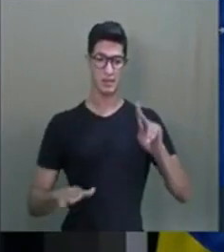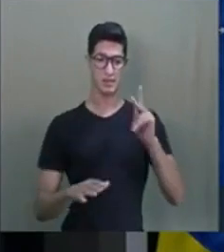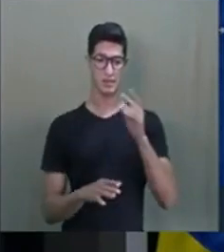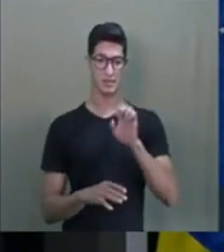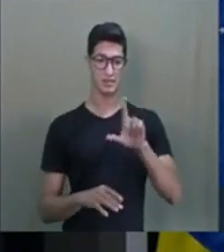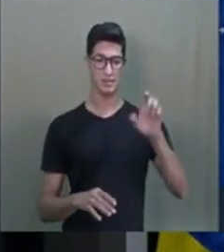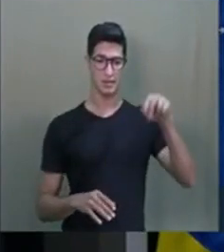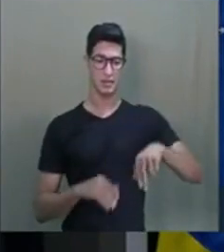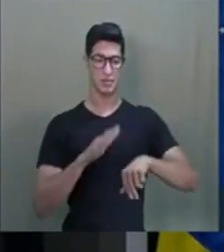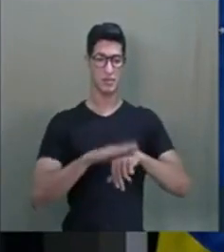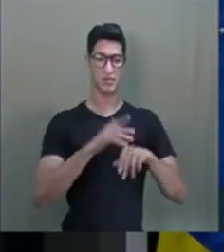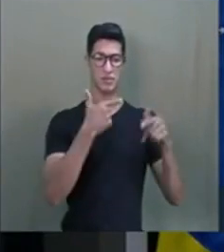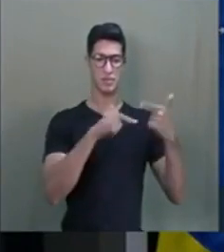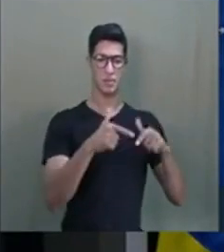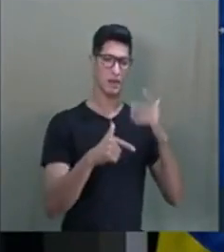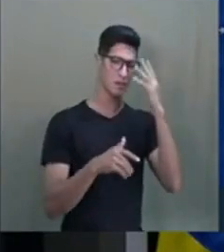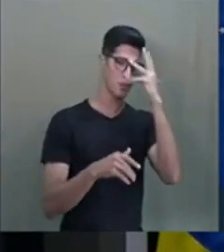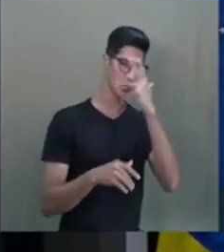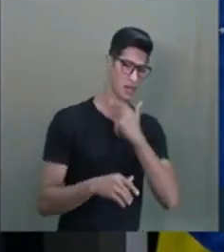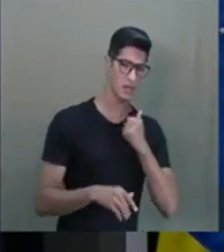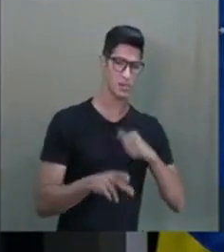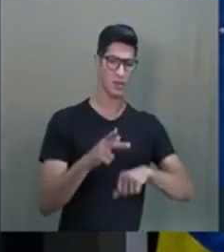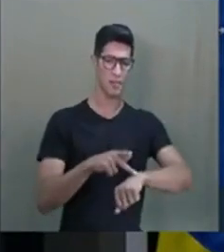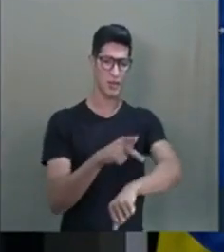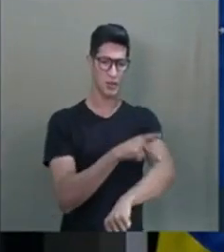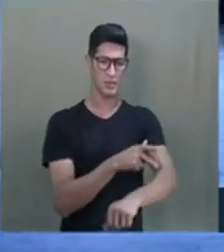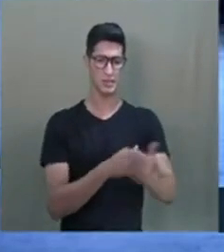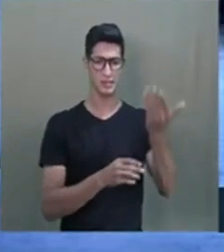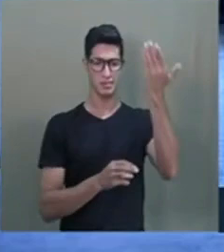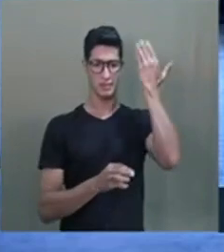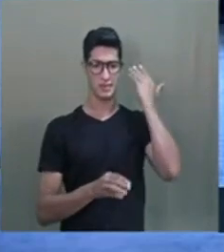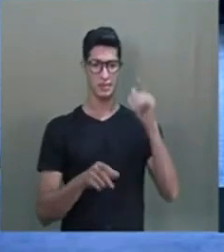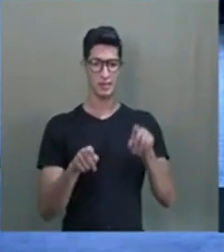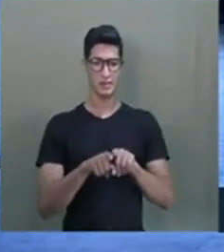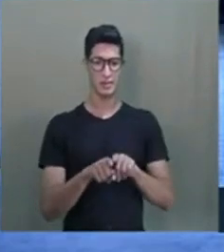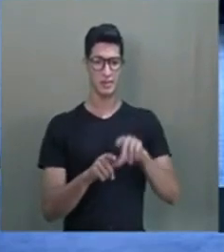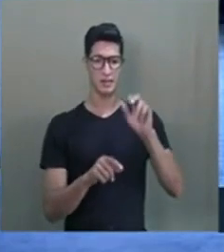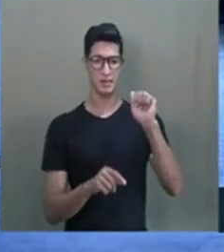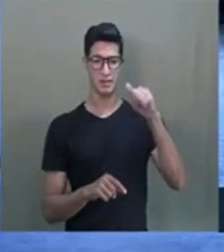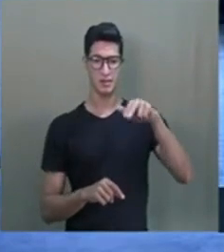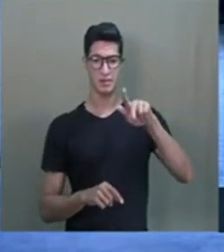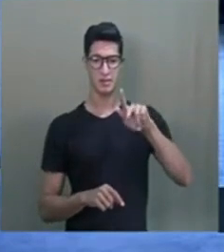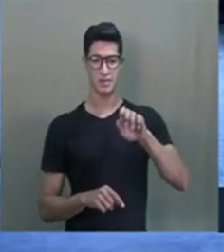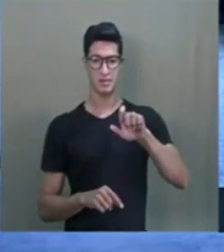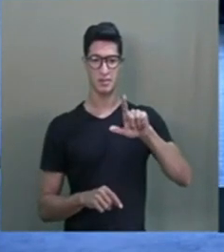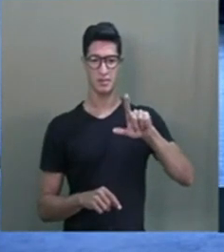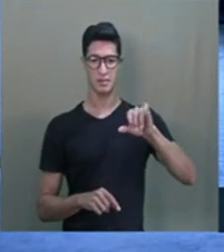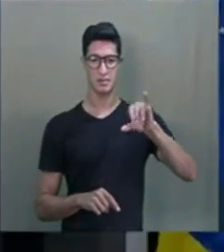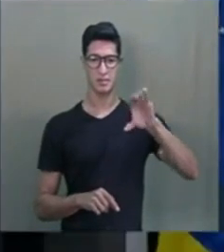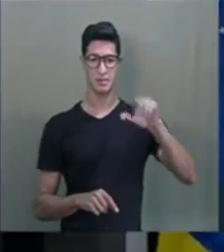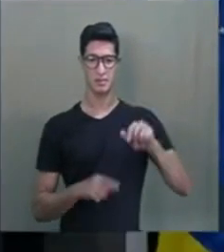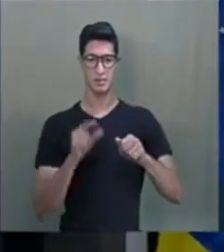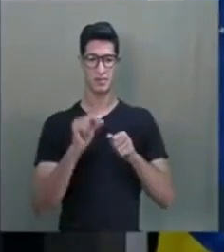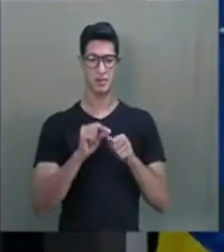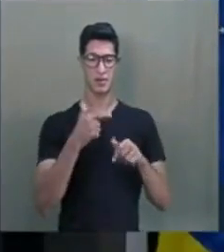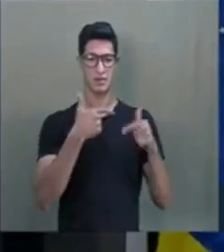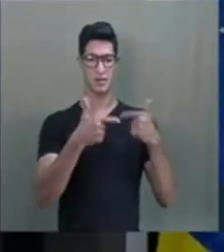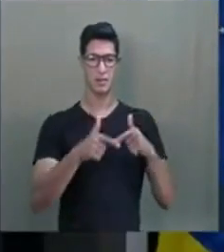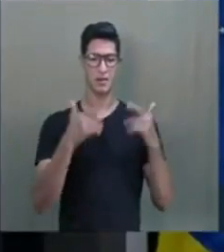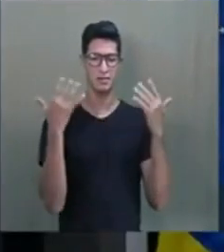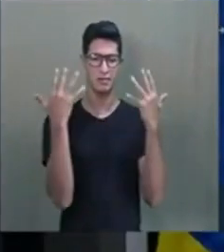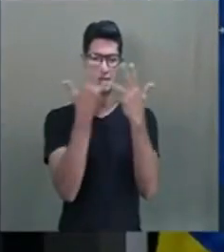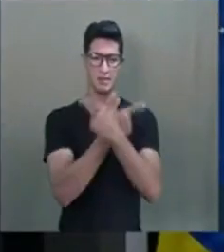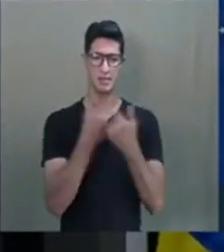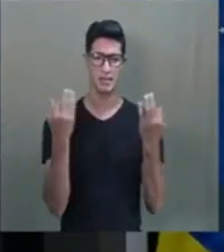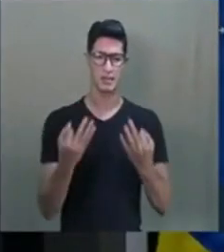faz um trabalho belíssimo e vai falar aqui sobre a pedagogia sistêmica. Também a Angélica Alveira, no México, que faz um trabalho belíssimo,